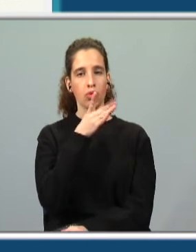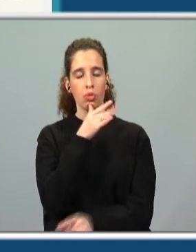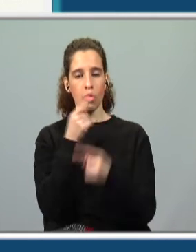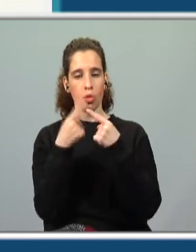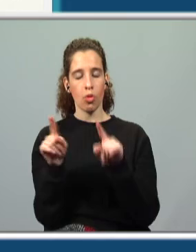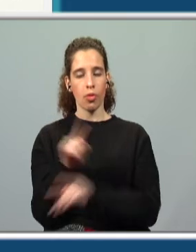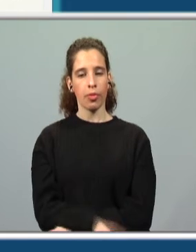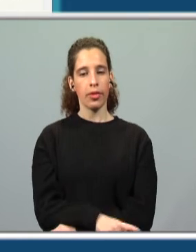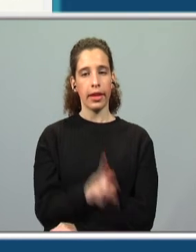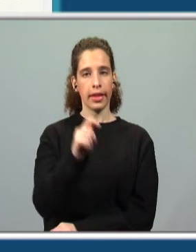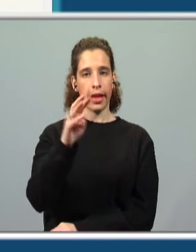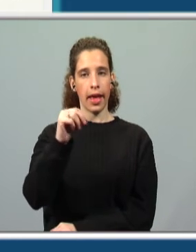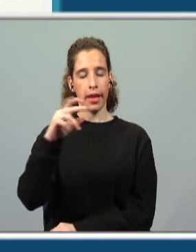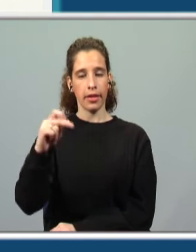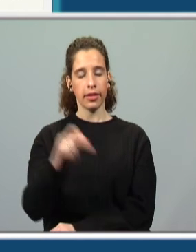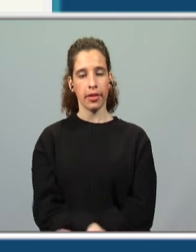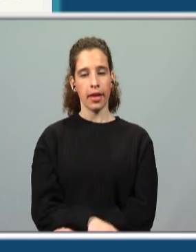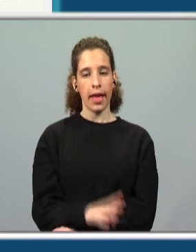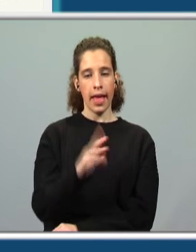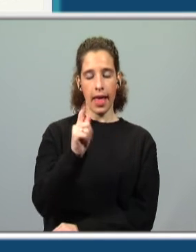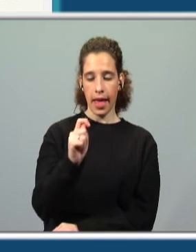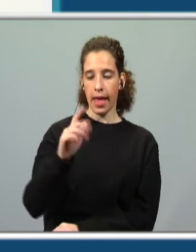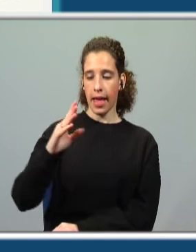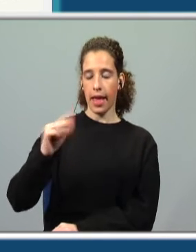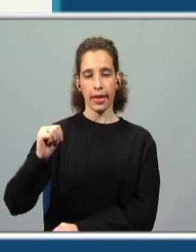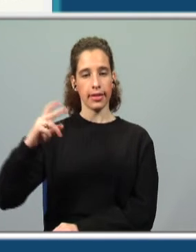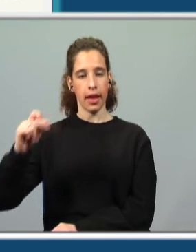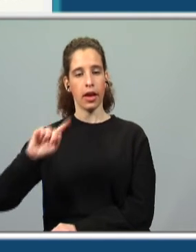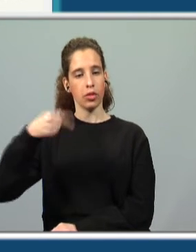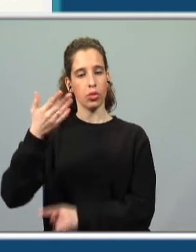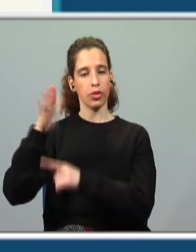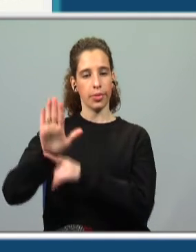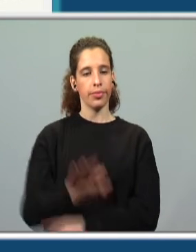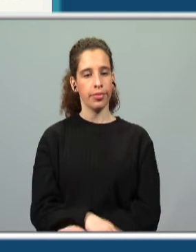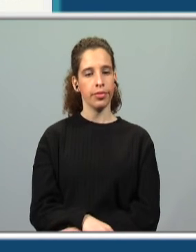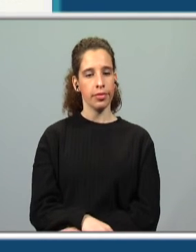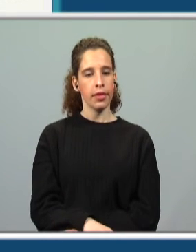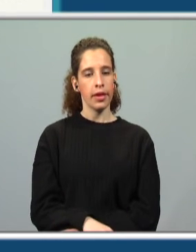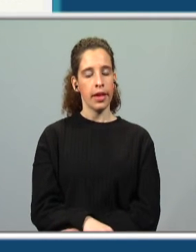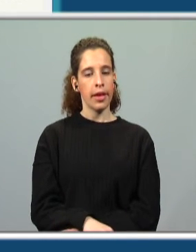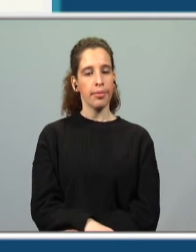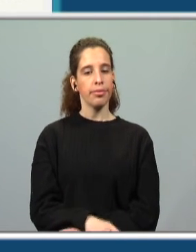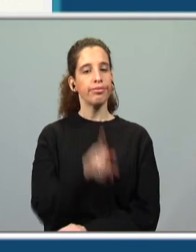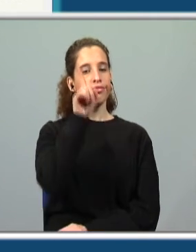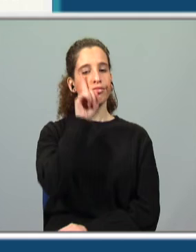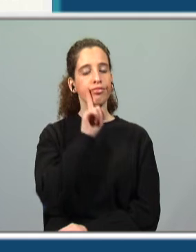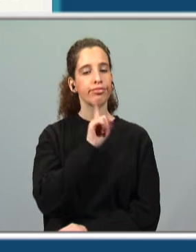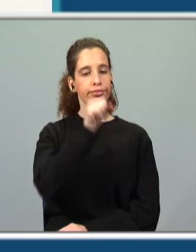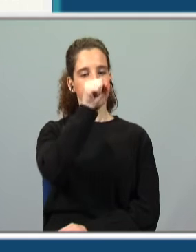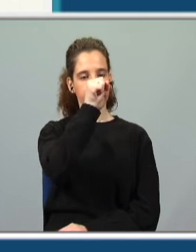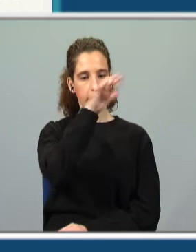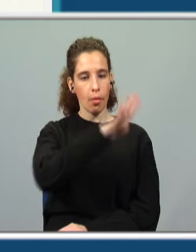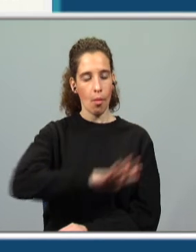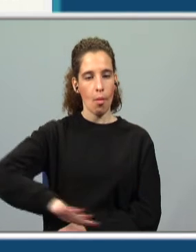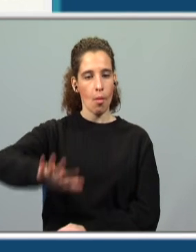diferente, "-esa", ou seja, "-esa". E temos os exemplos camponesa, que vem de camponês,